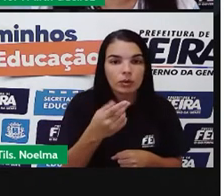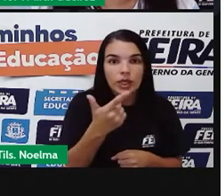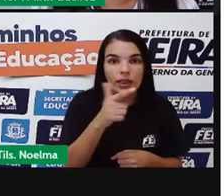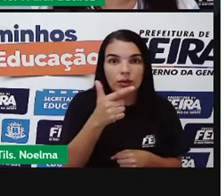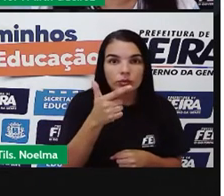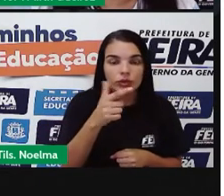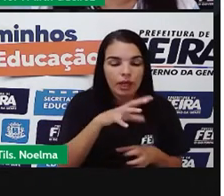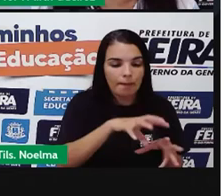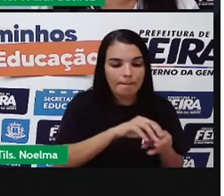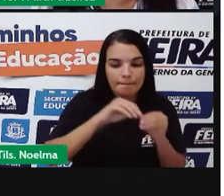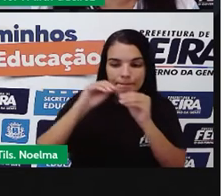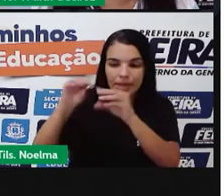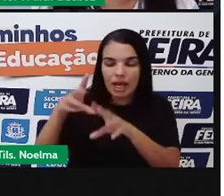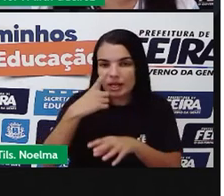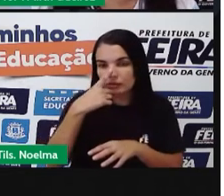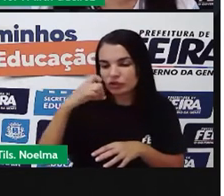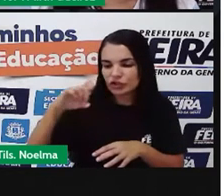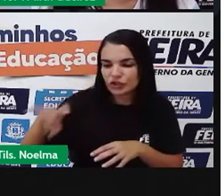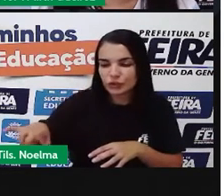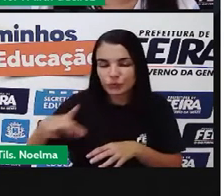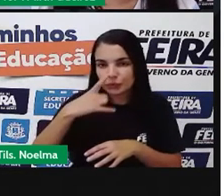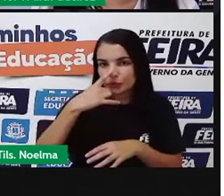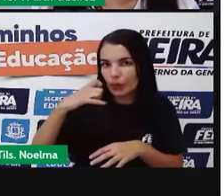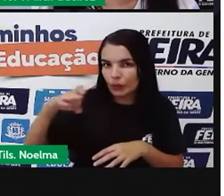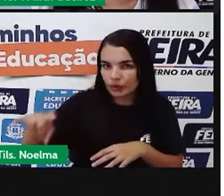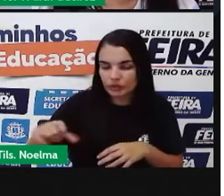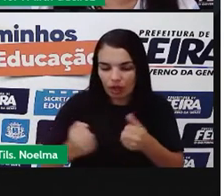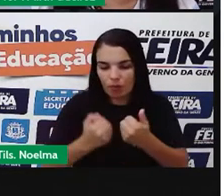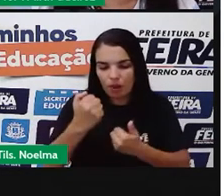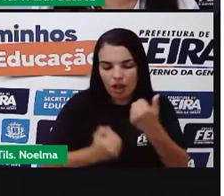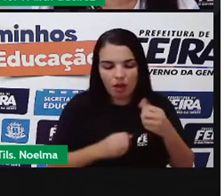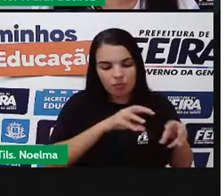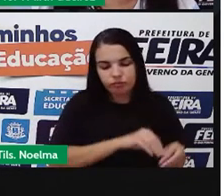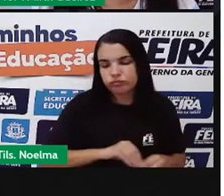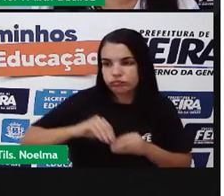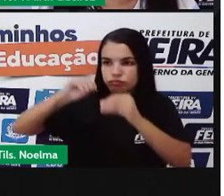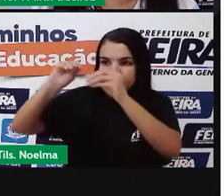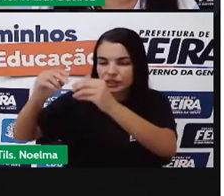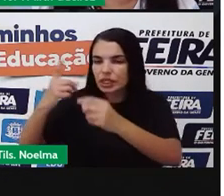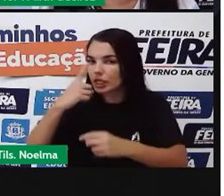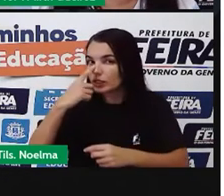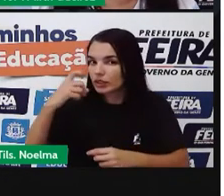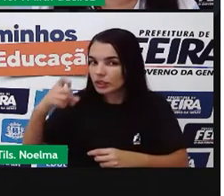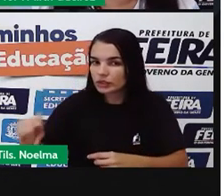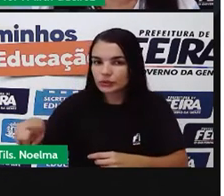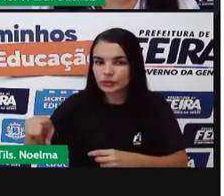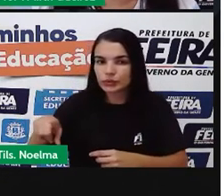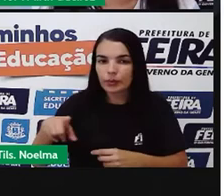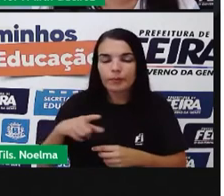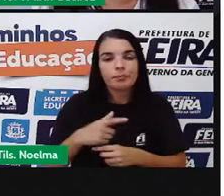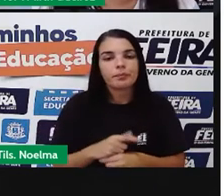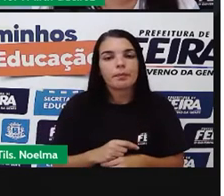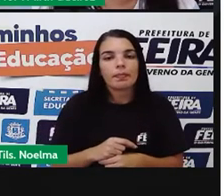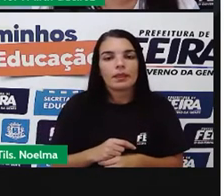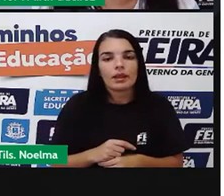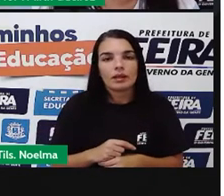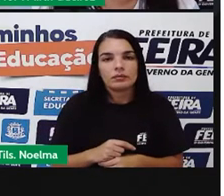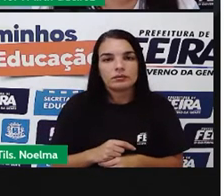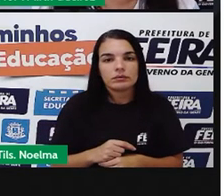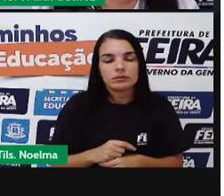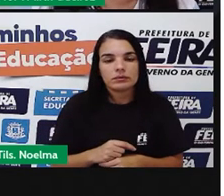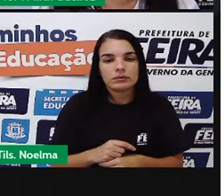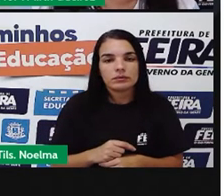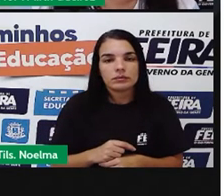coleta de resíduos, né? Que é quando os carros, os lixos vão passar lá para poder coletar aqueles lixos